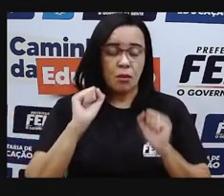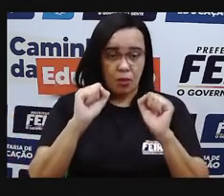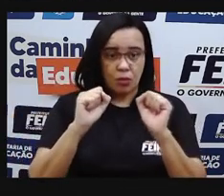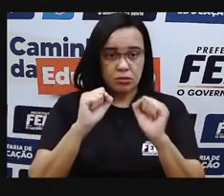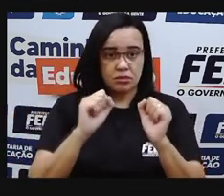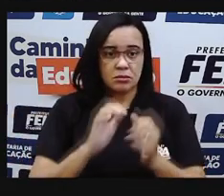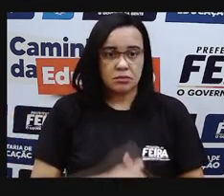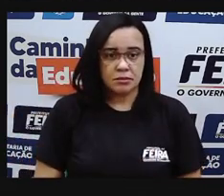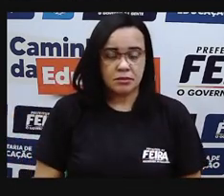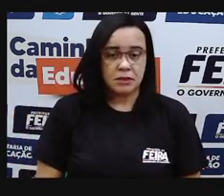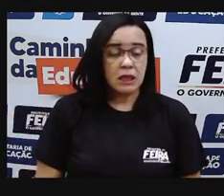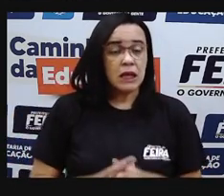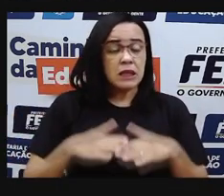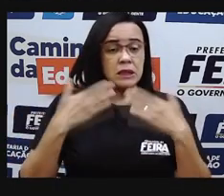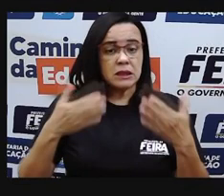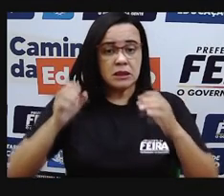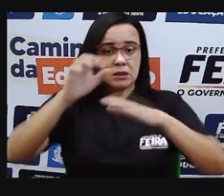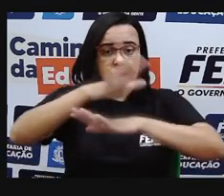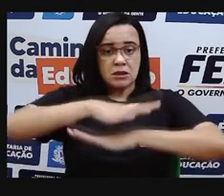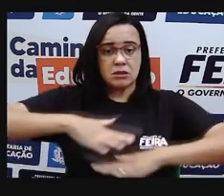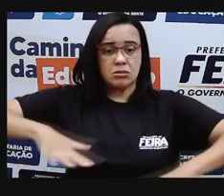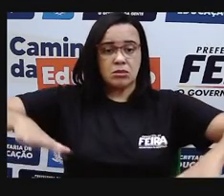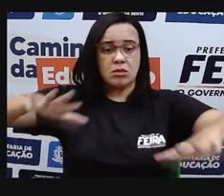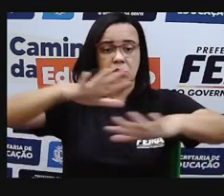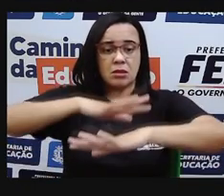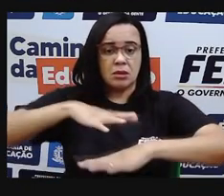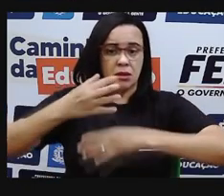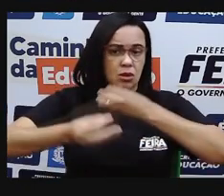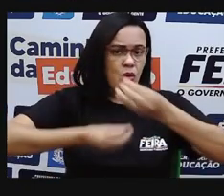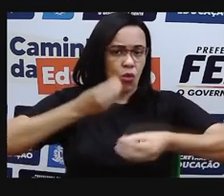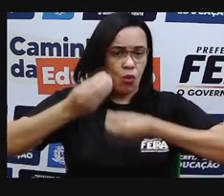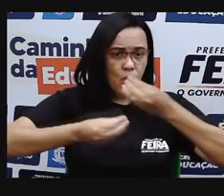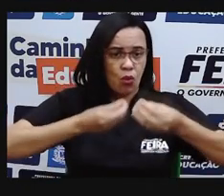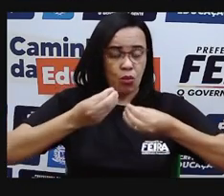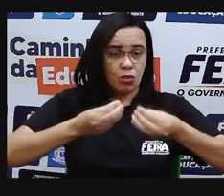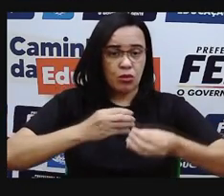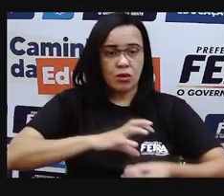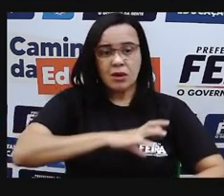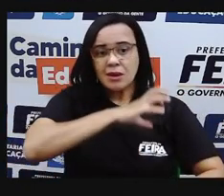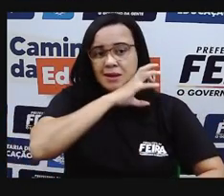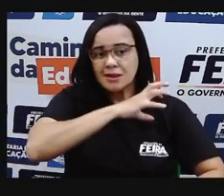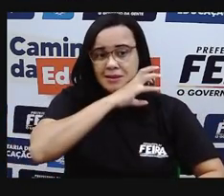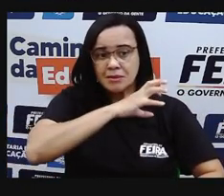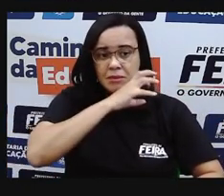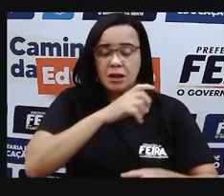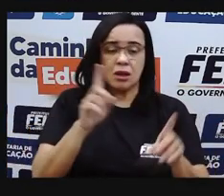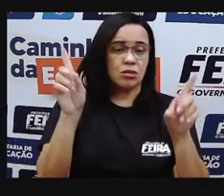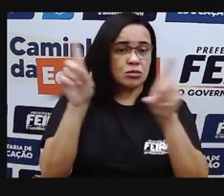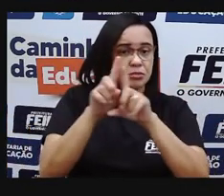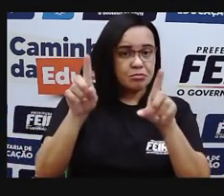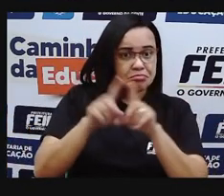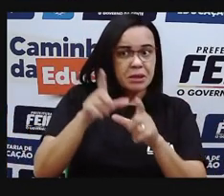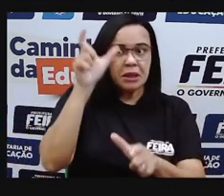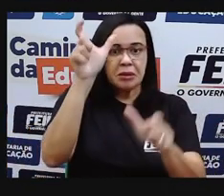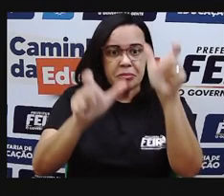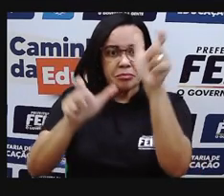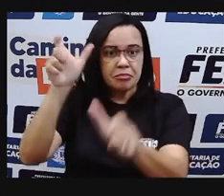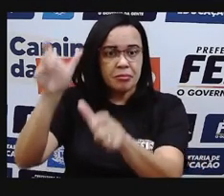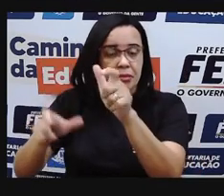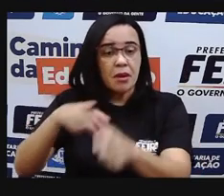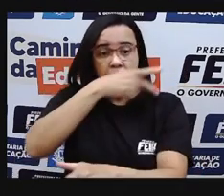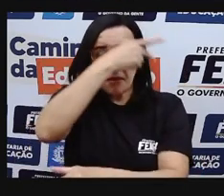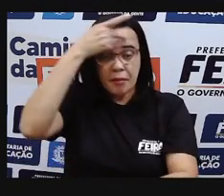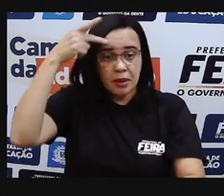E aí, então, nós, seres vivos, animais, nós acabamos, na hora da nossa